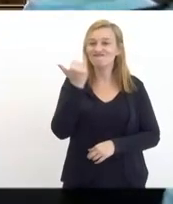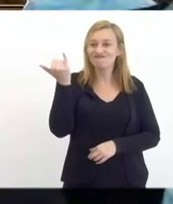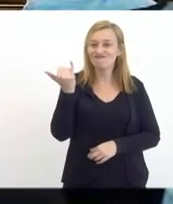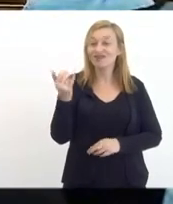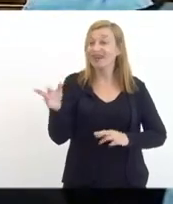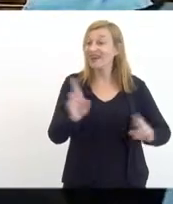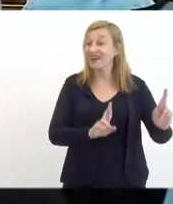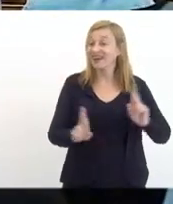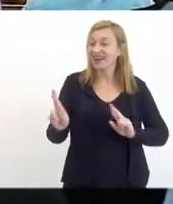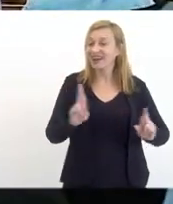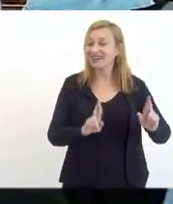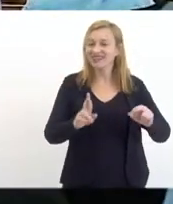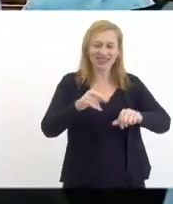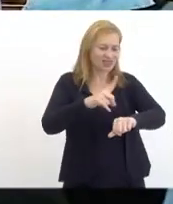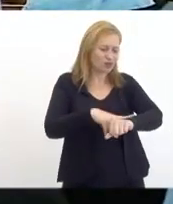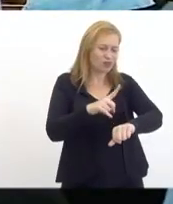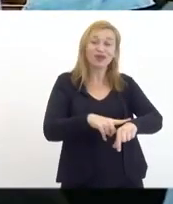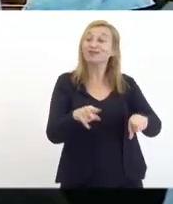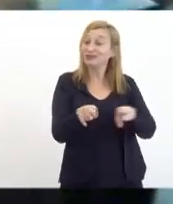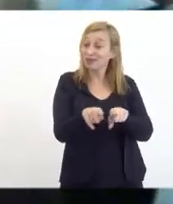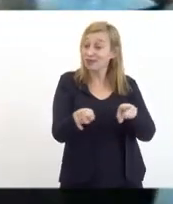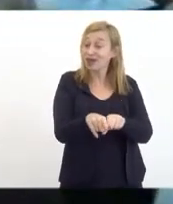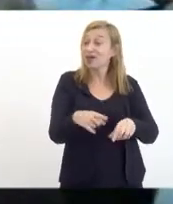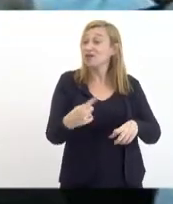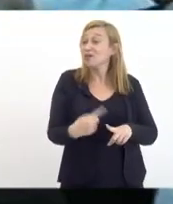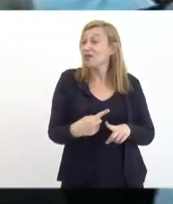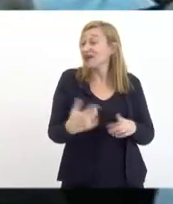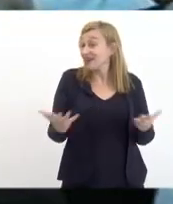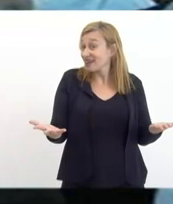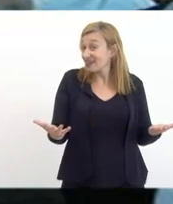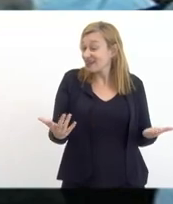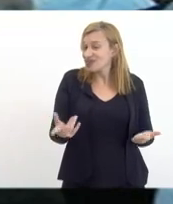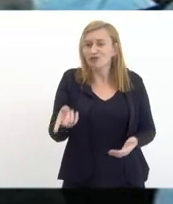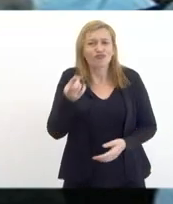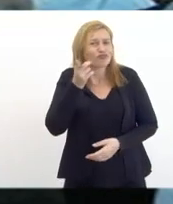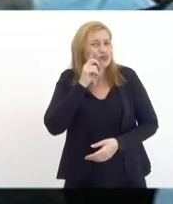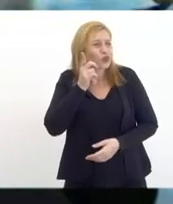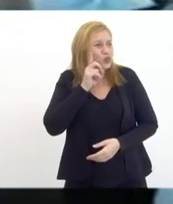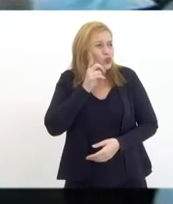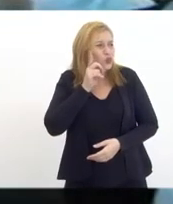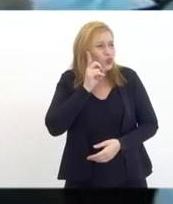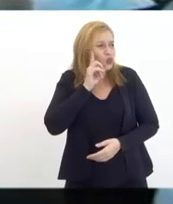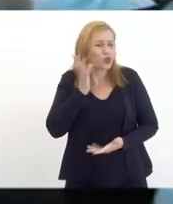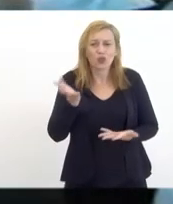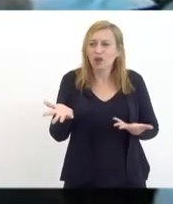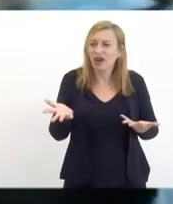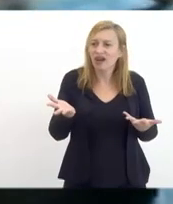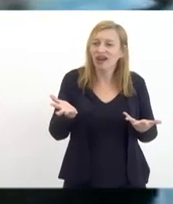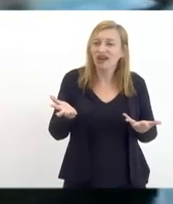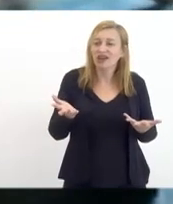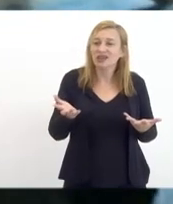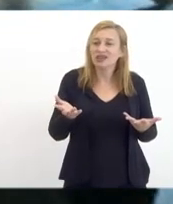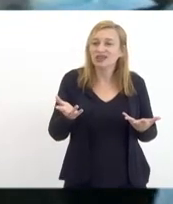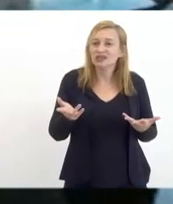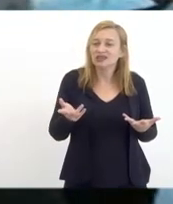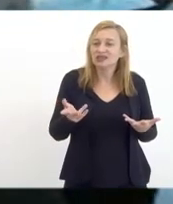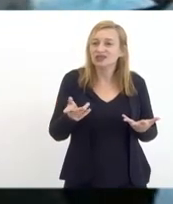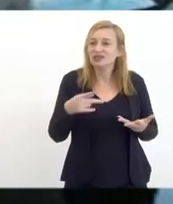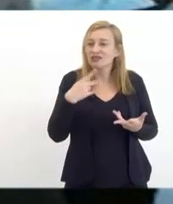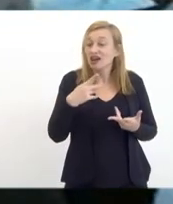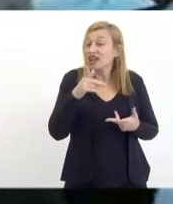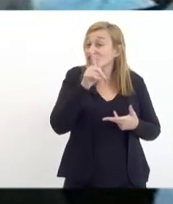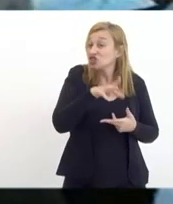relacionado a este momento também porque nós estamos o tempo todo com as várias falas